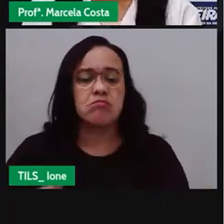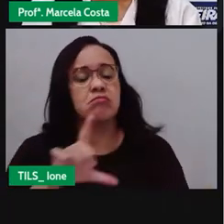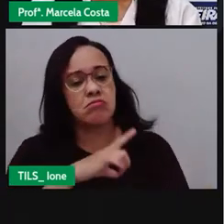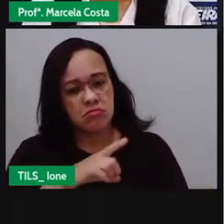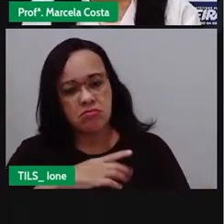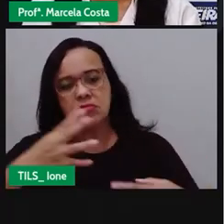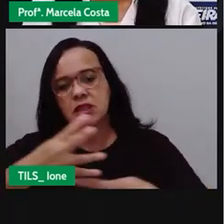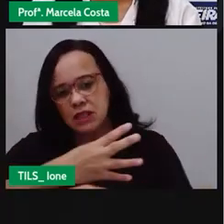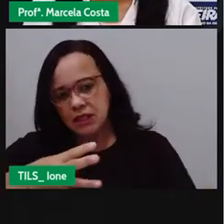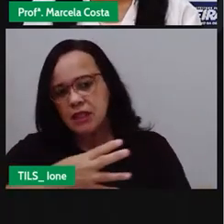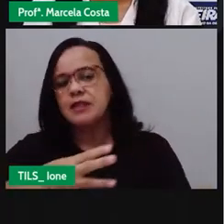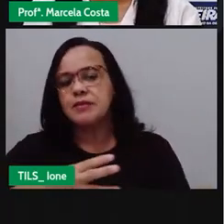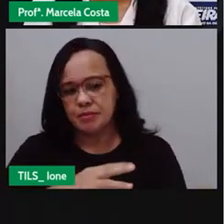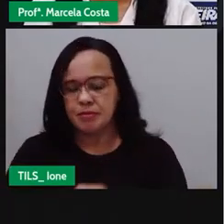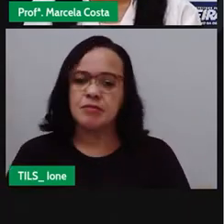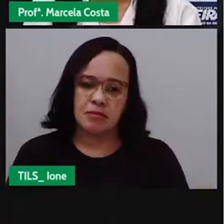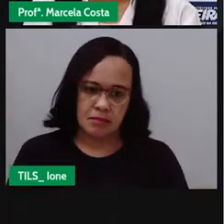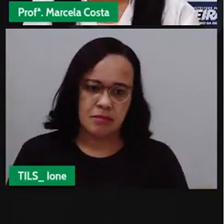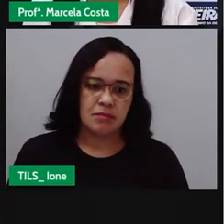e aí